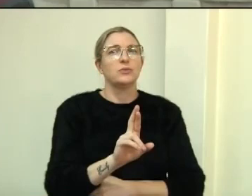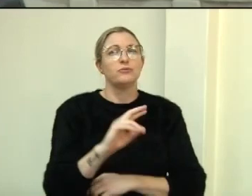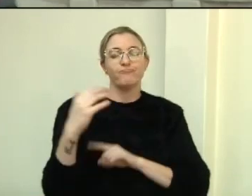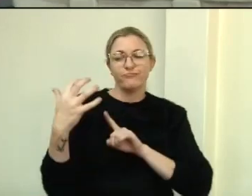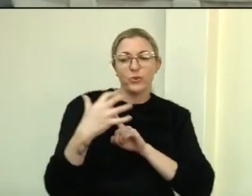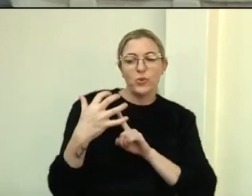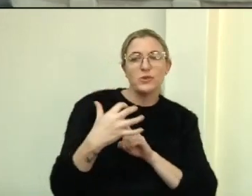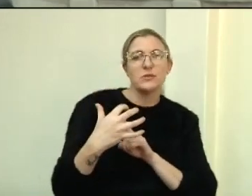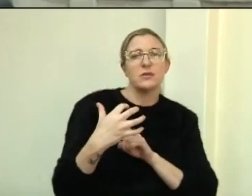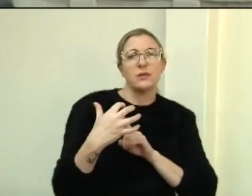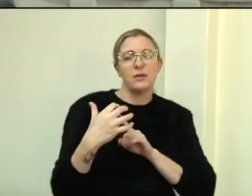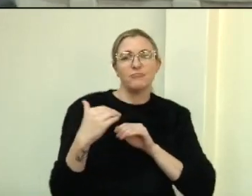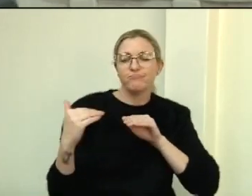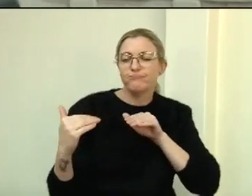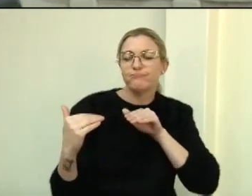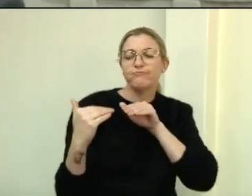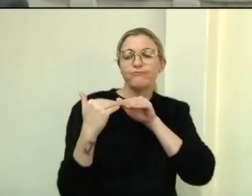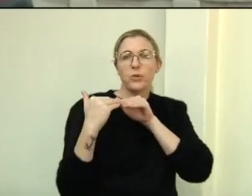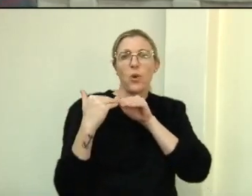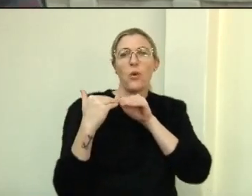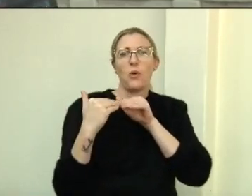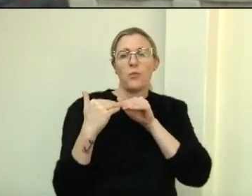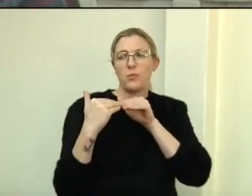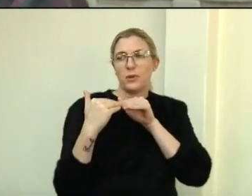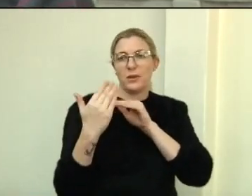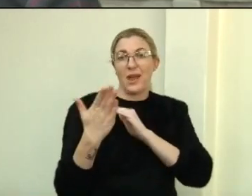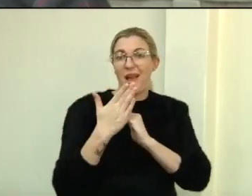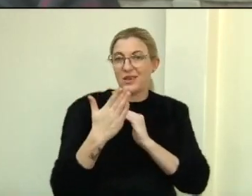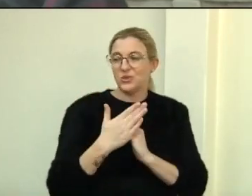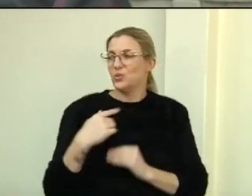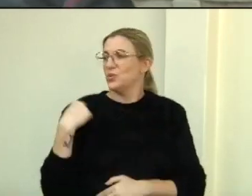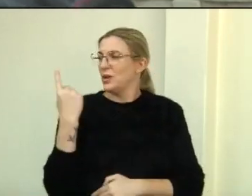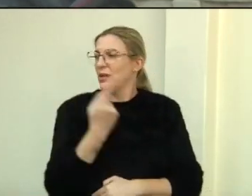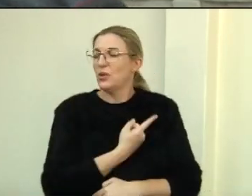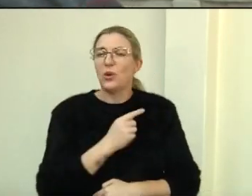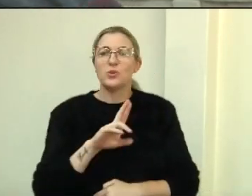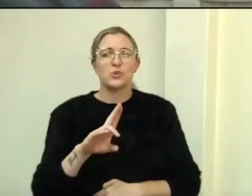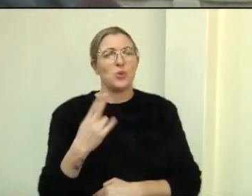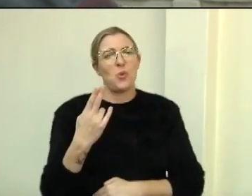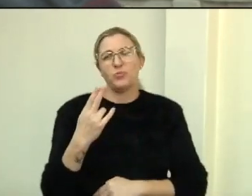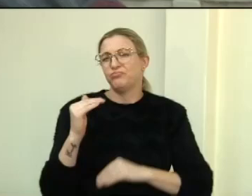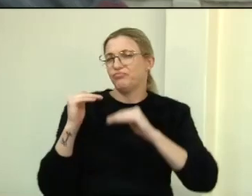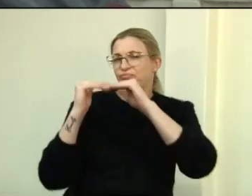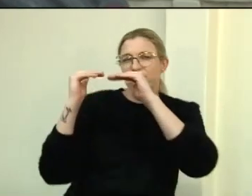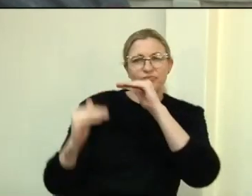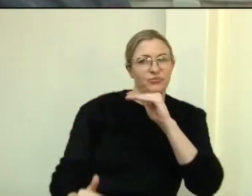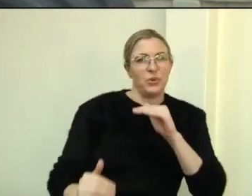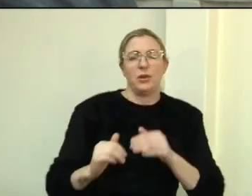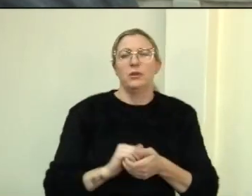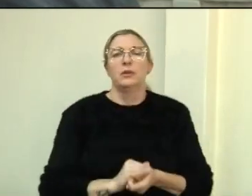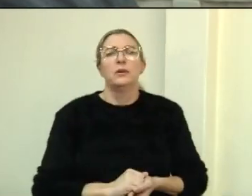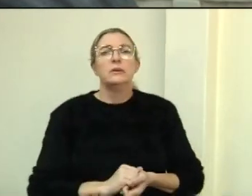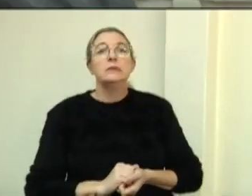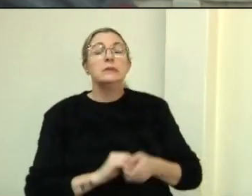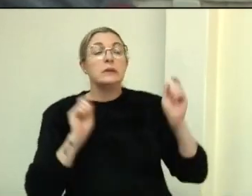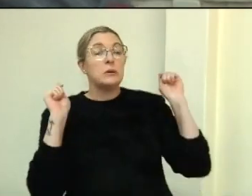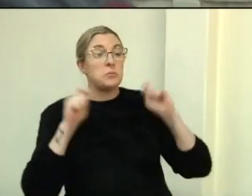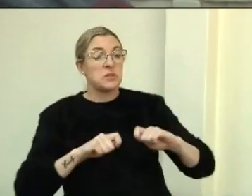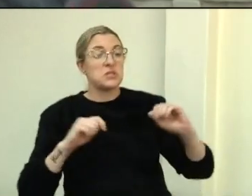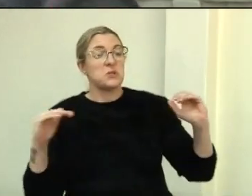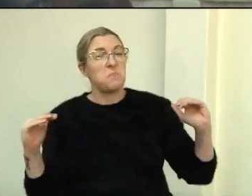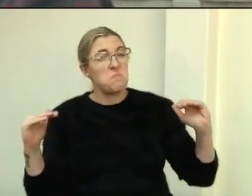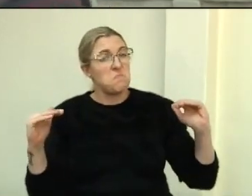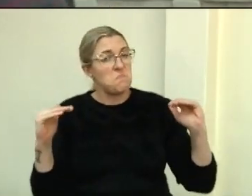favoráveis a nós. Nós não precisamos concordar em tudo que o atual